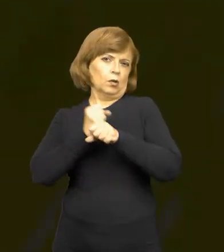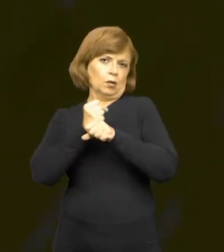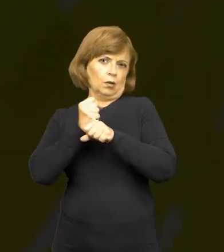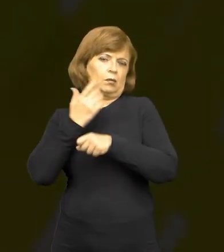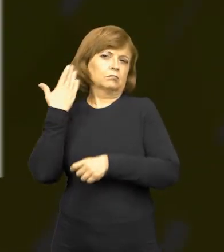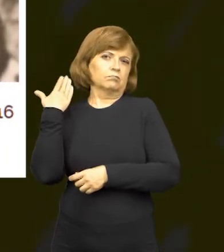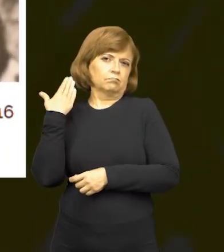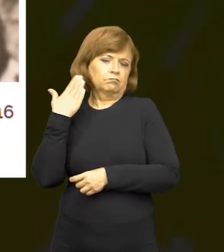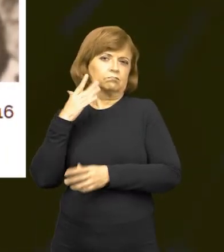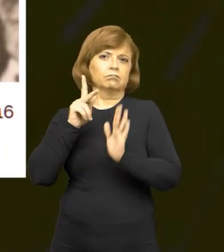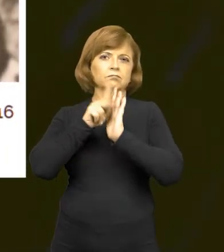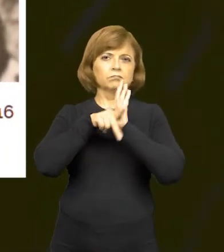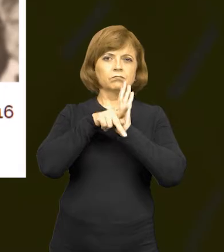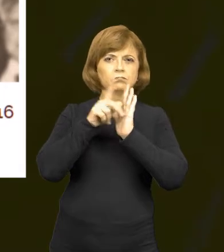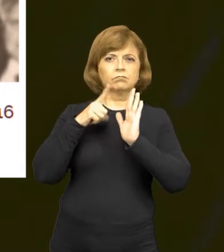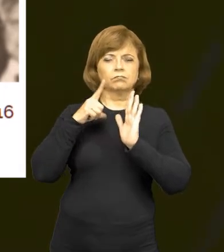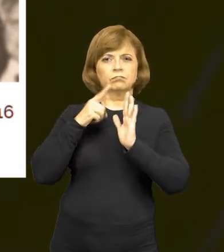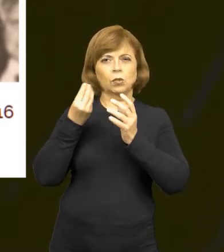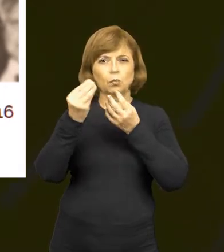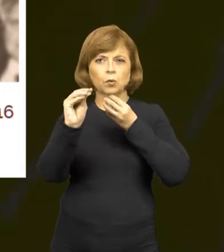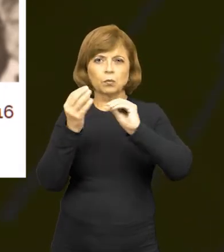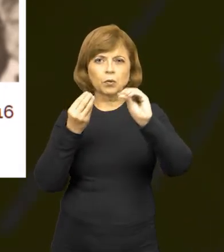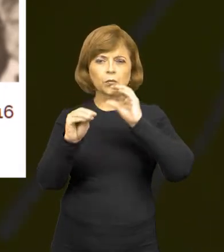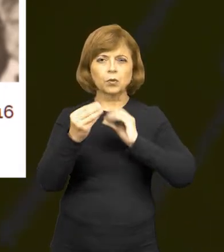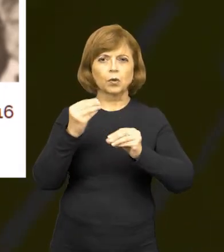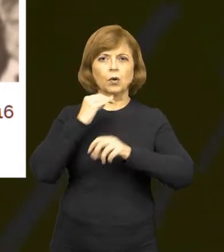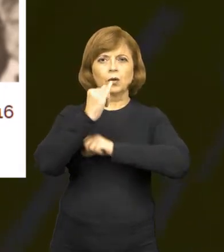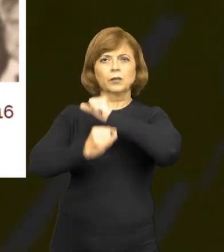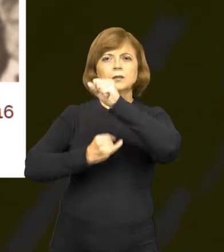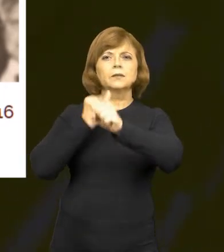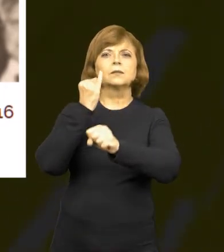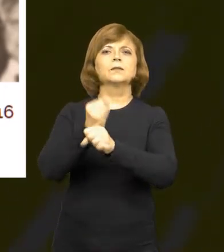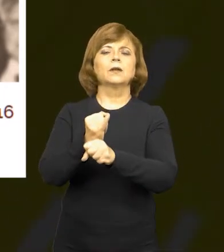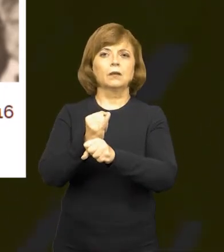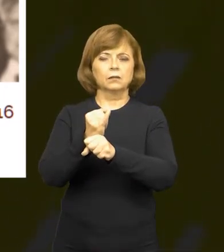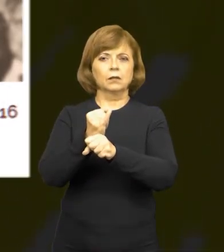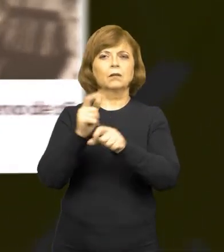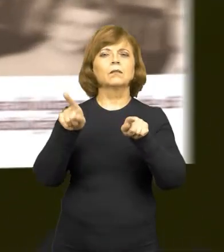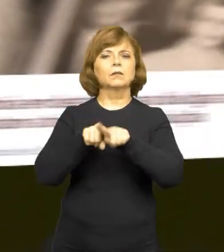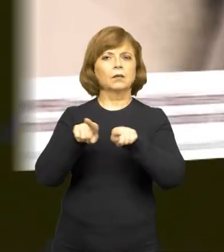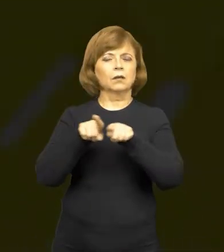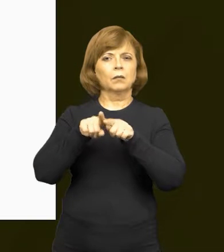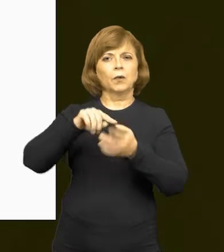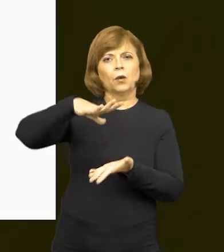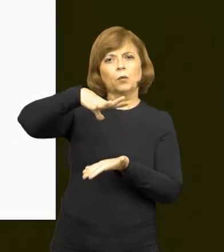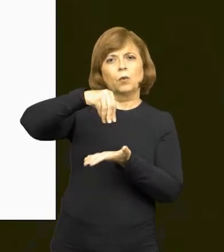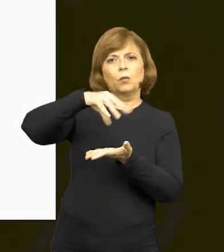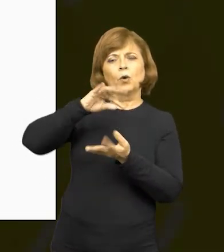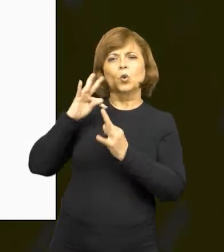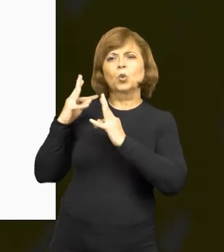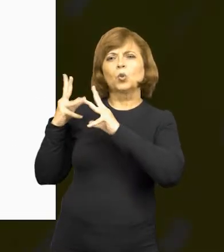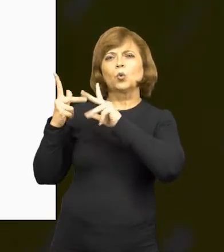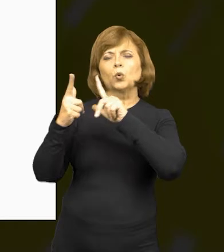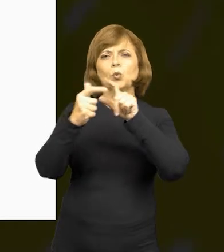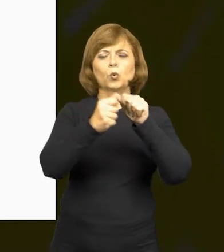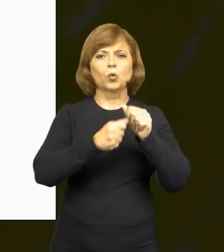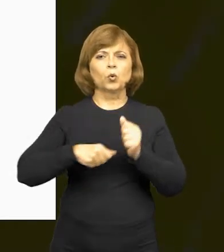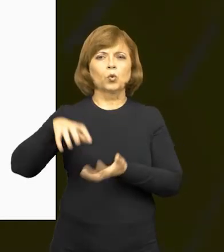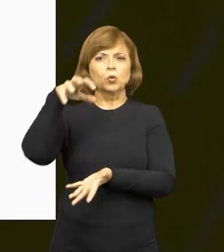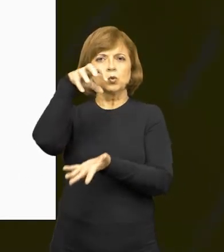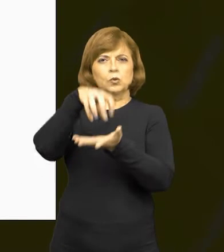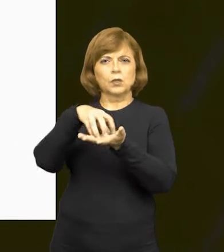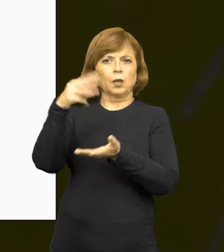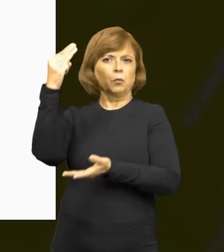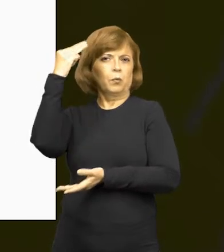projeto pelo qual nós estamos colocando na internet e digitalizando todo o acervo do Centro de